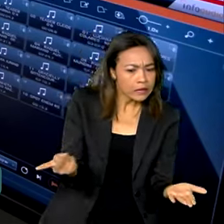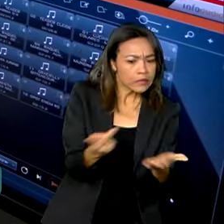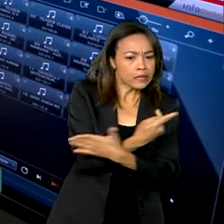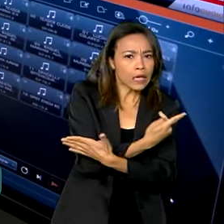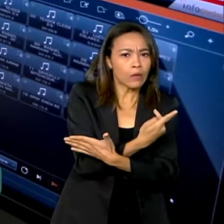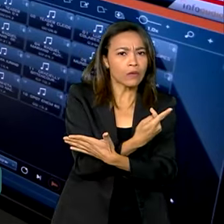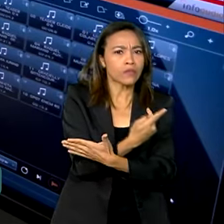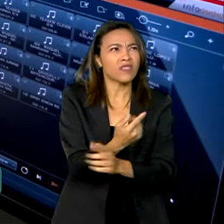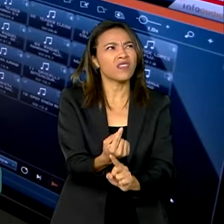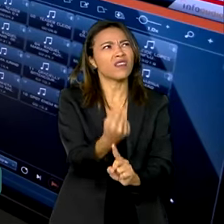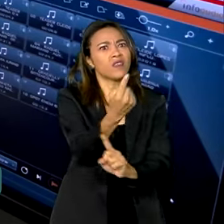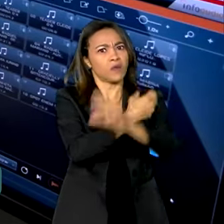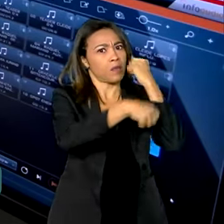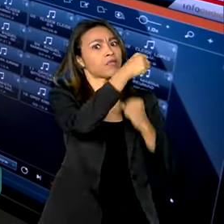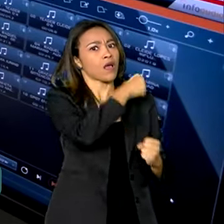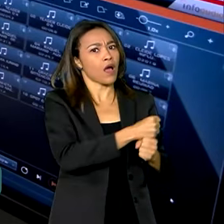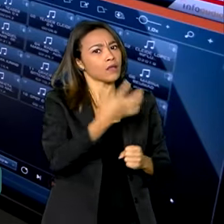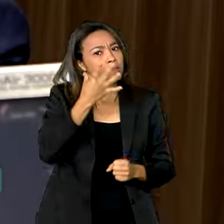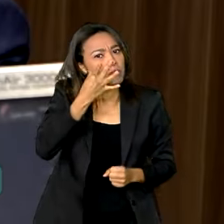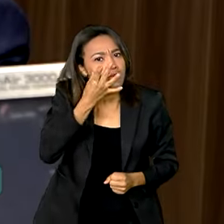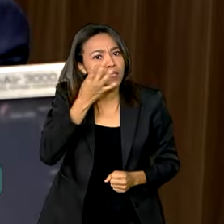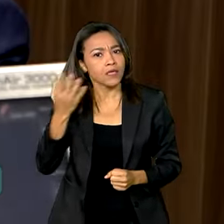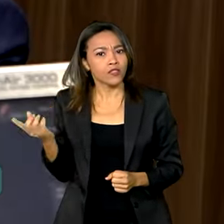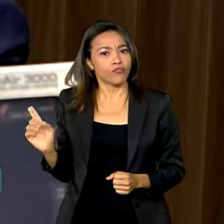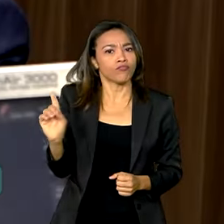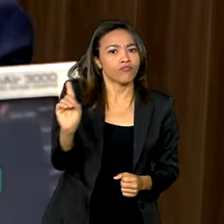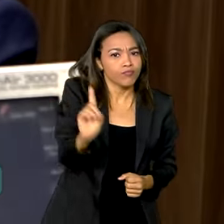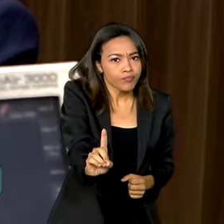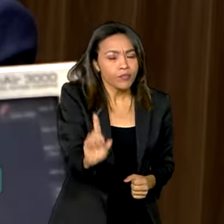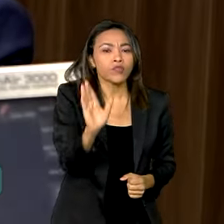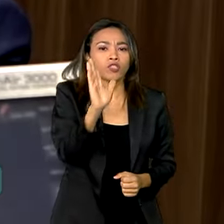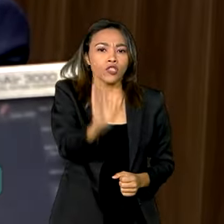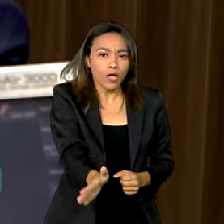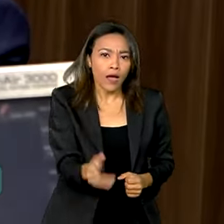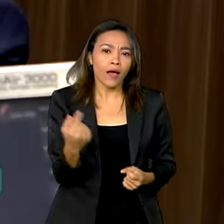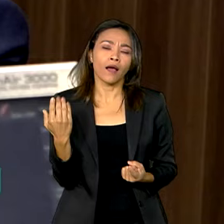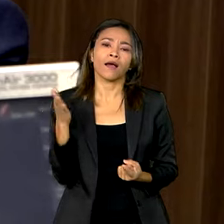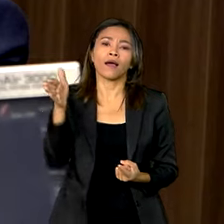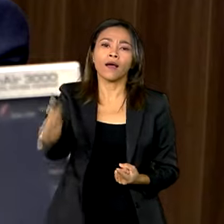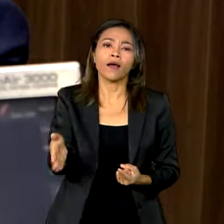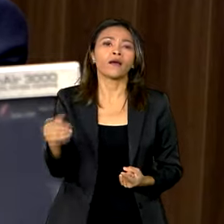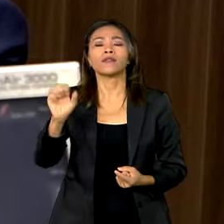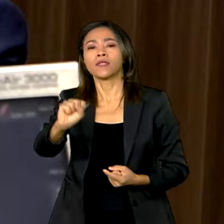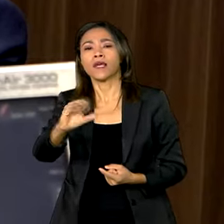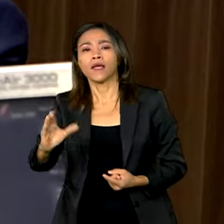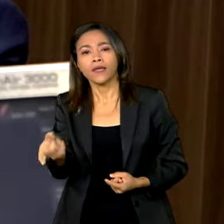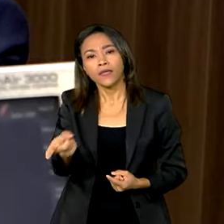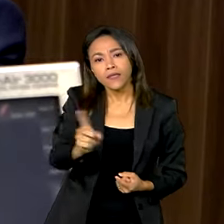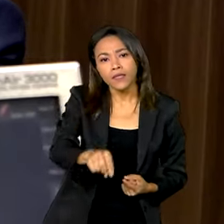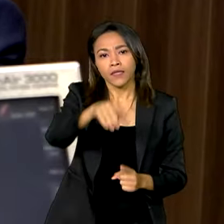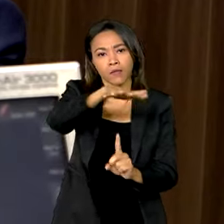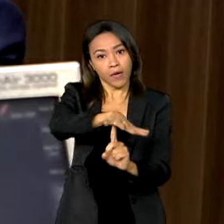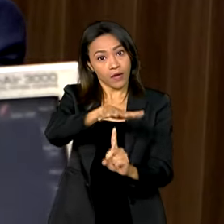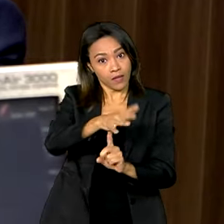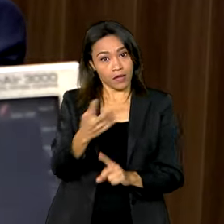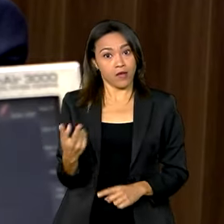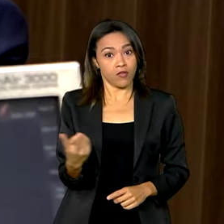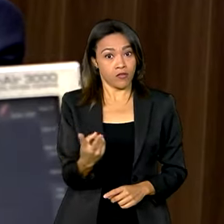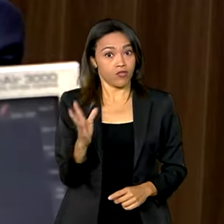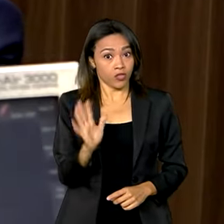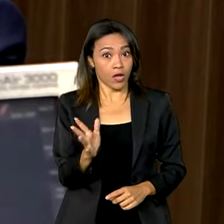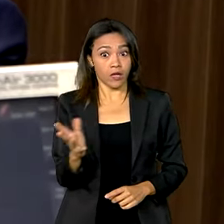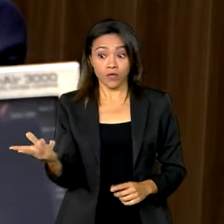Aliás, estamos lá desde o ano passado. Eu fui já ao Rio Grande do Sul, Santa Catarina, Paraná. E era interessante,